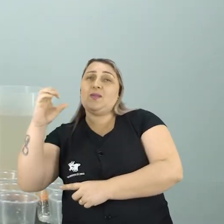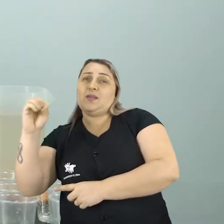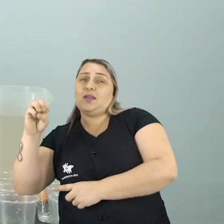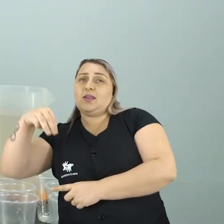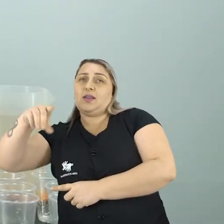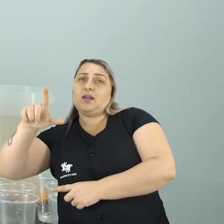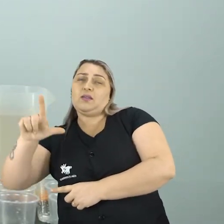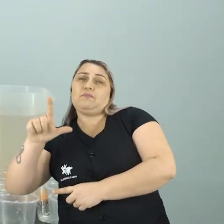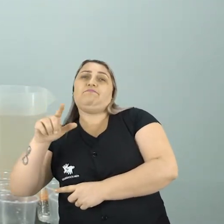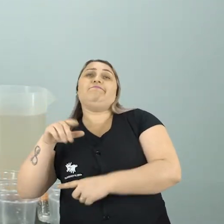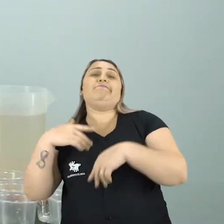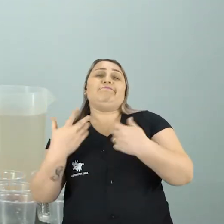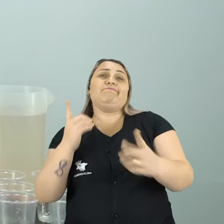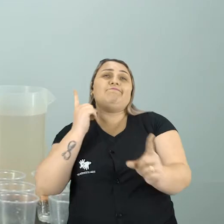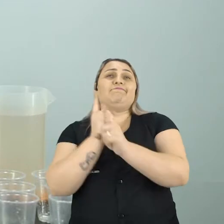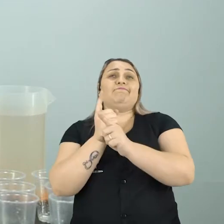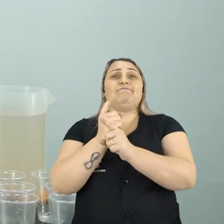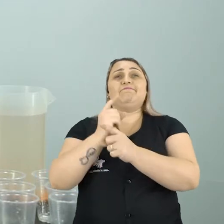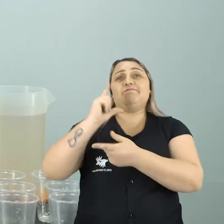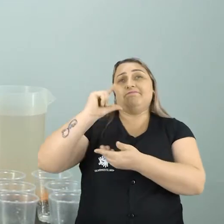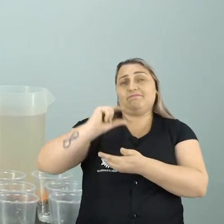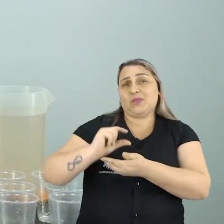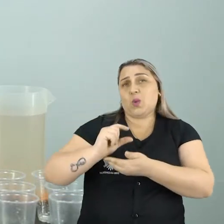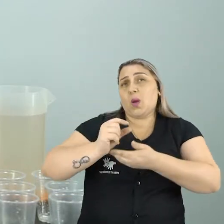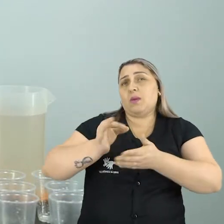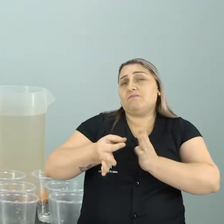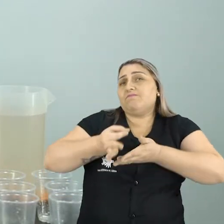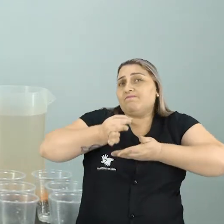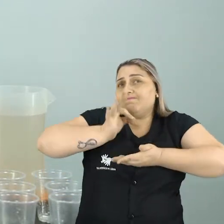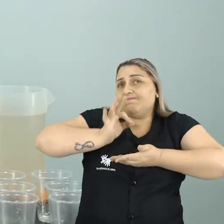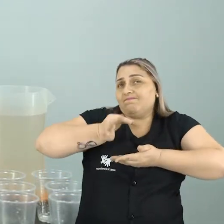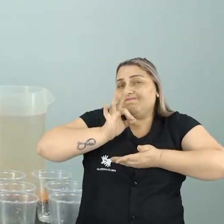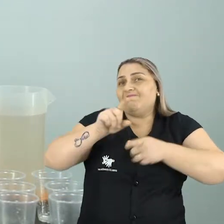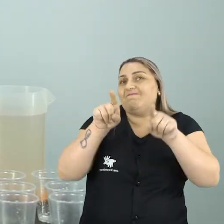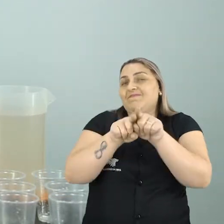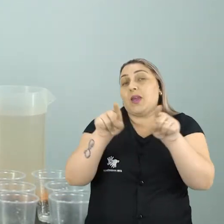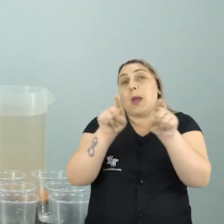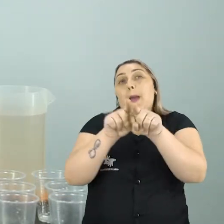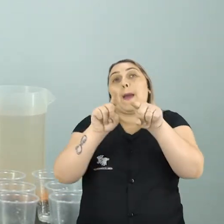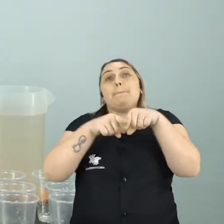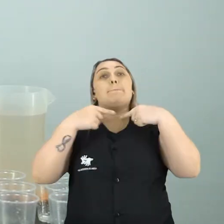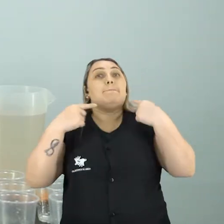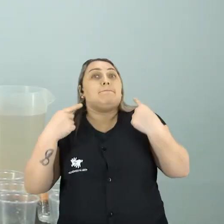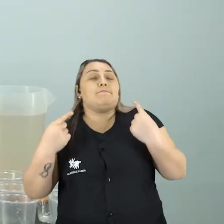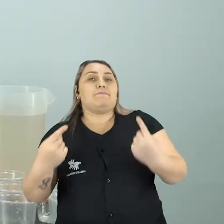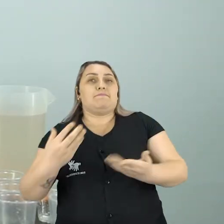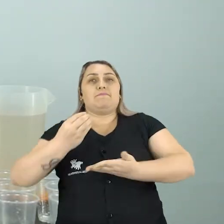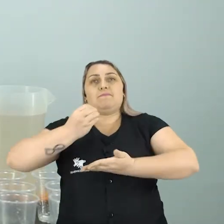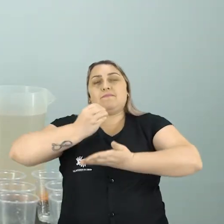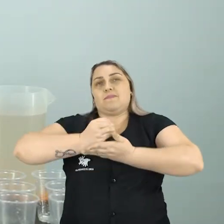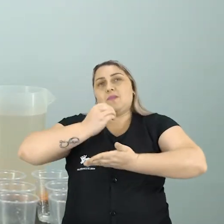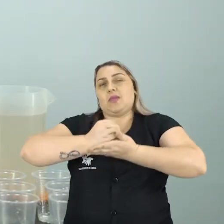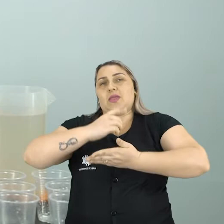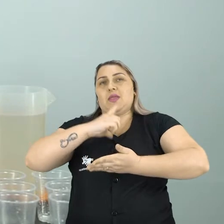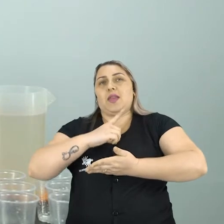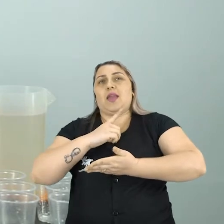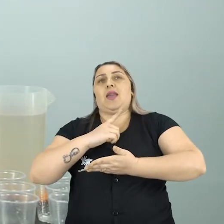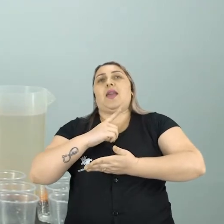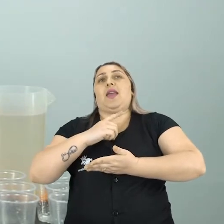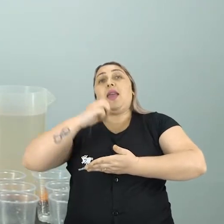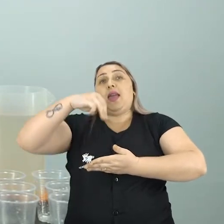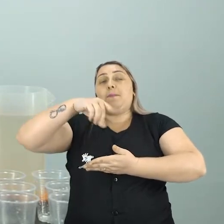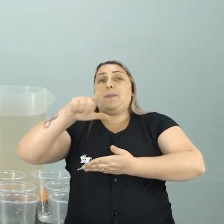Podemos, quem sabe, até encontrar menorzinho daqueles de cafezinho também Mas certamente o copo vai conter ml